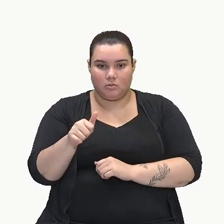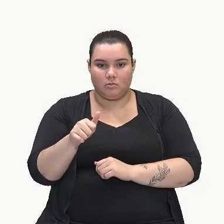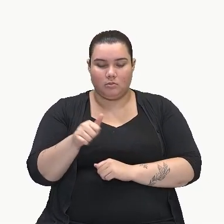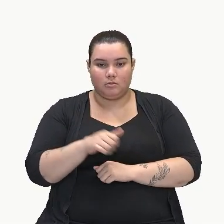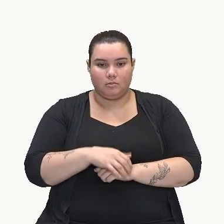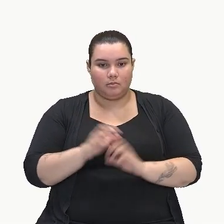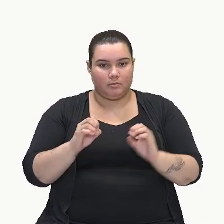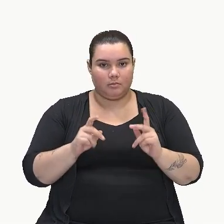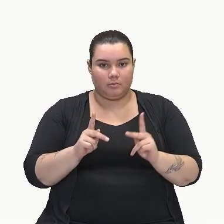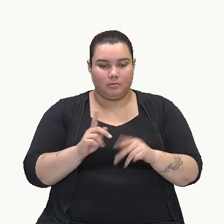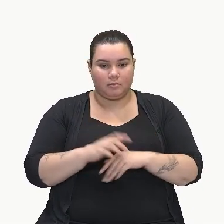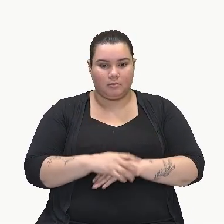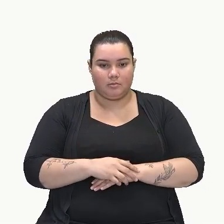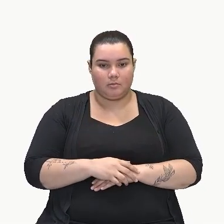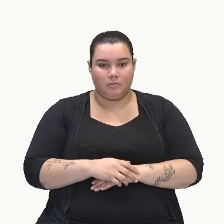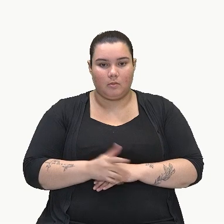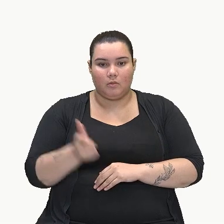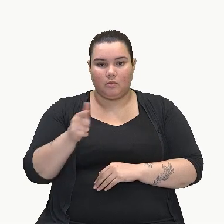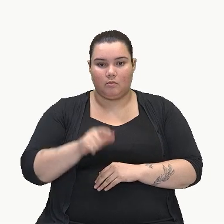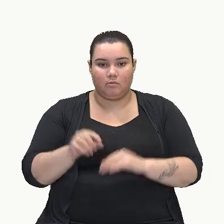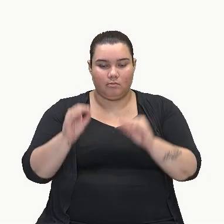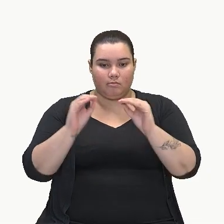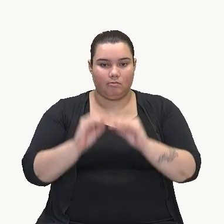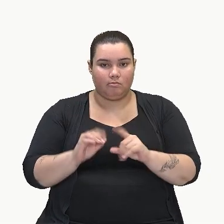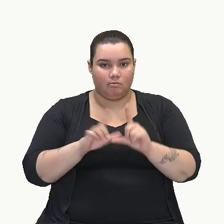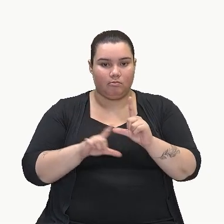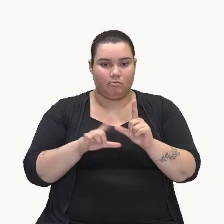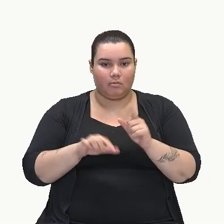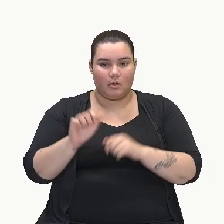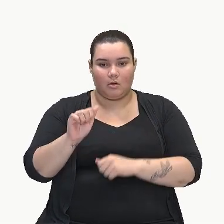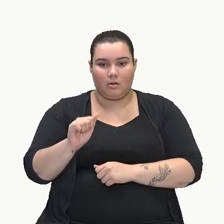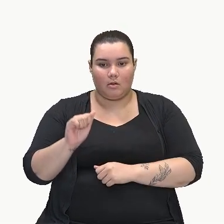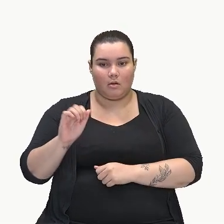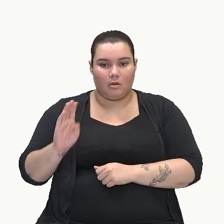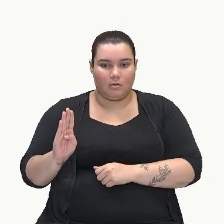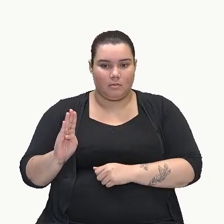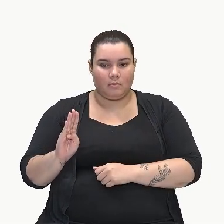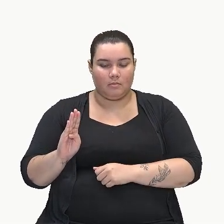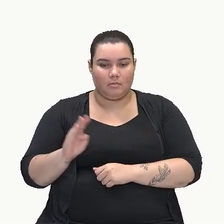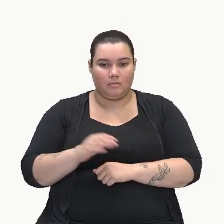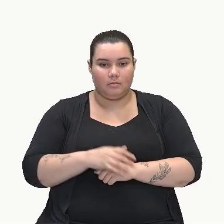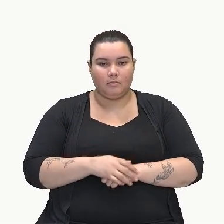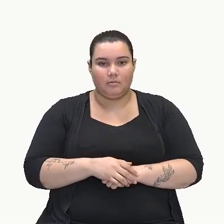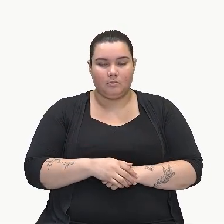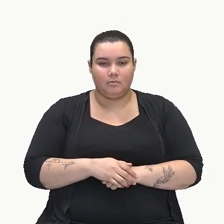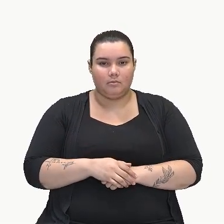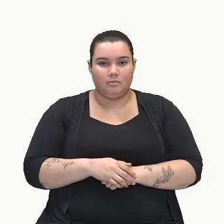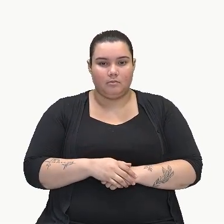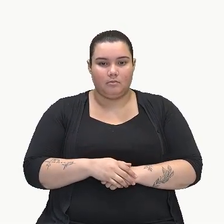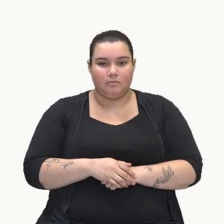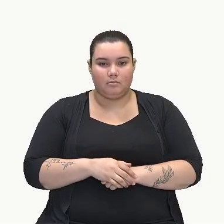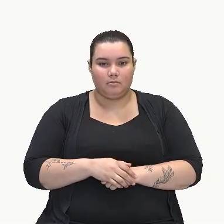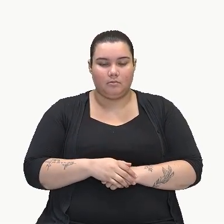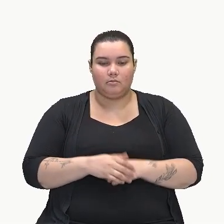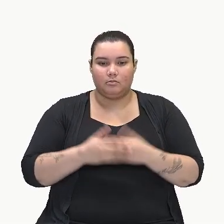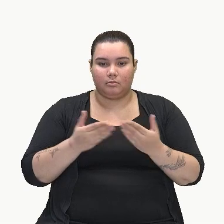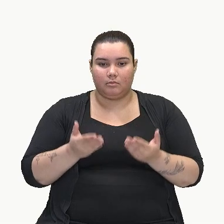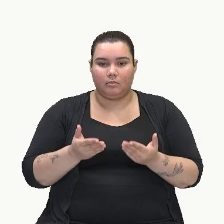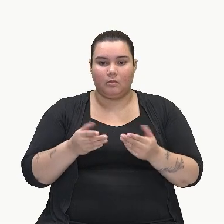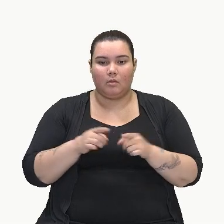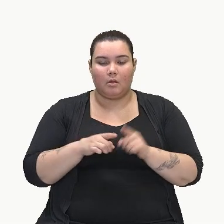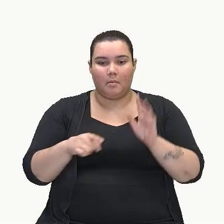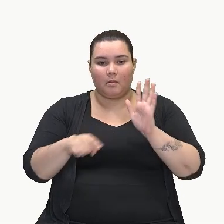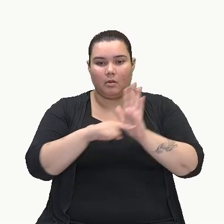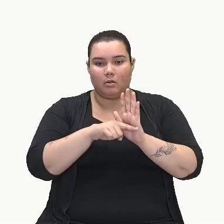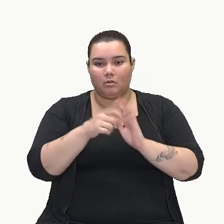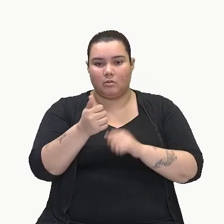Ok? E eu vou repetir a minha parte literal, que é o AB. Tá? E aqui, menos